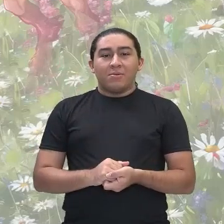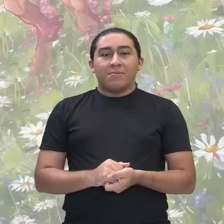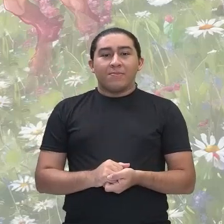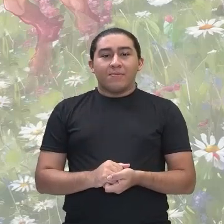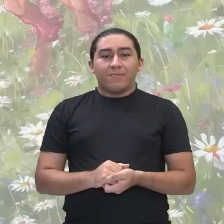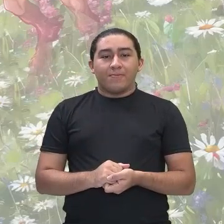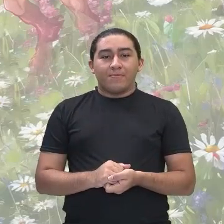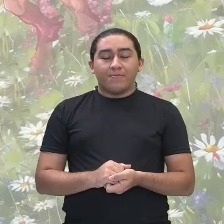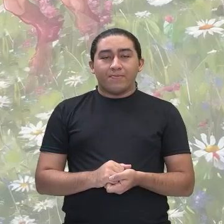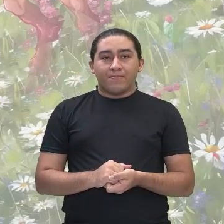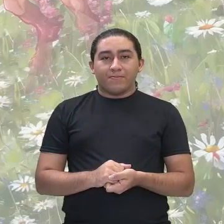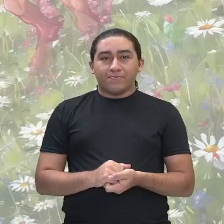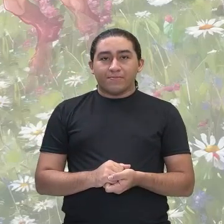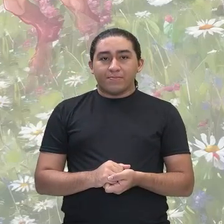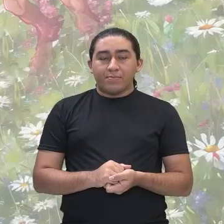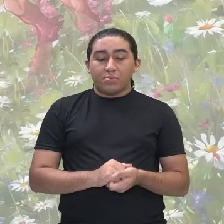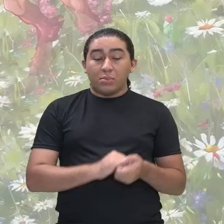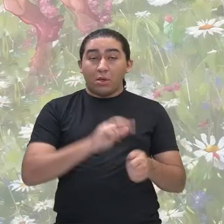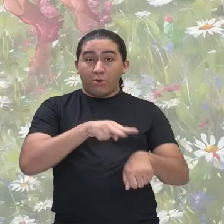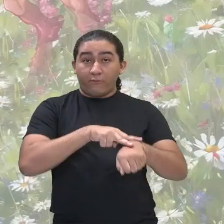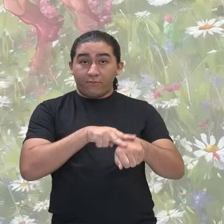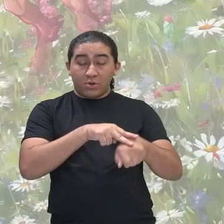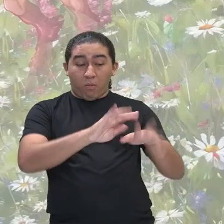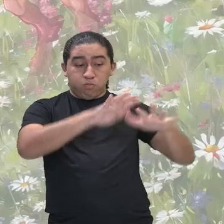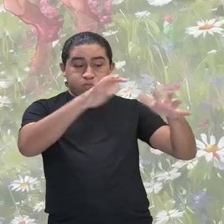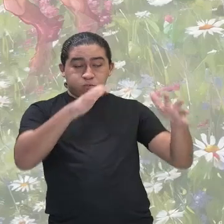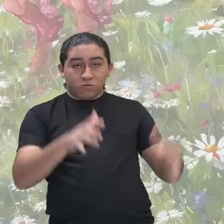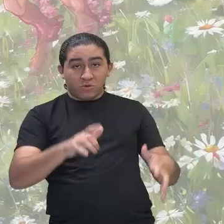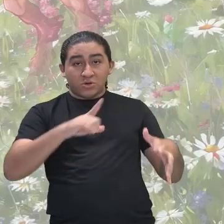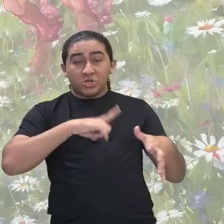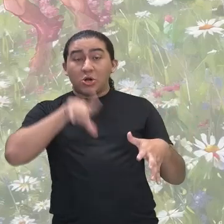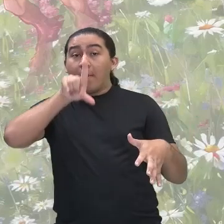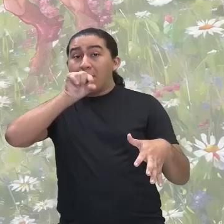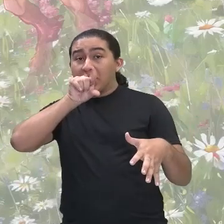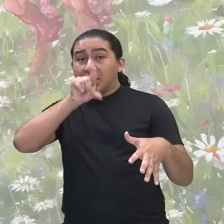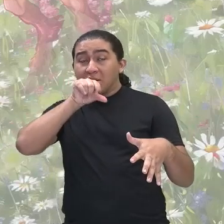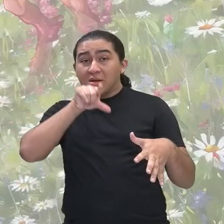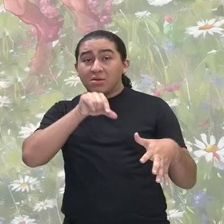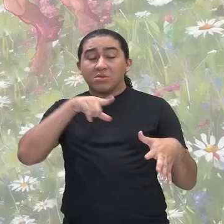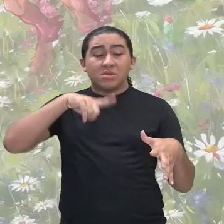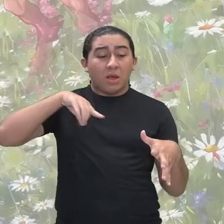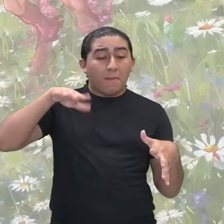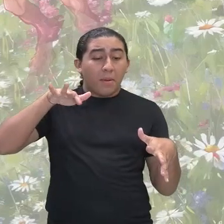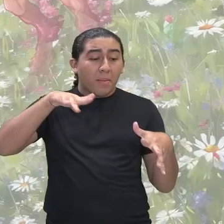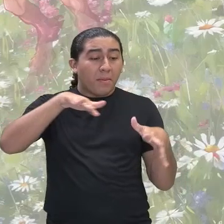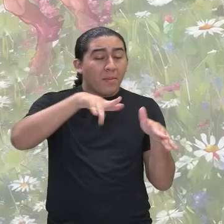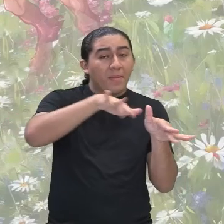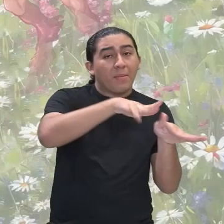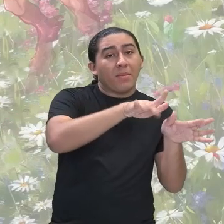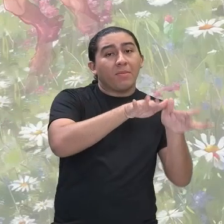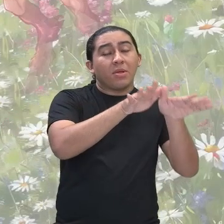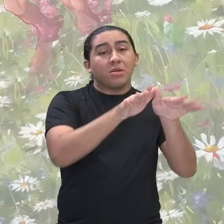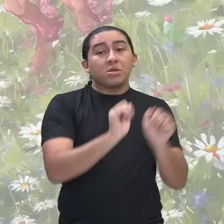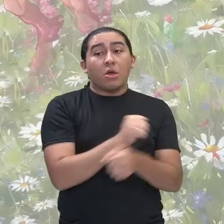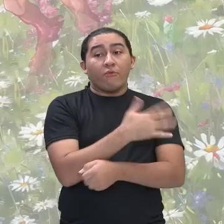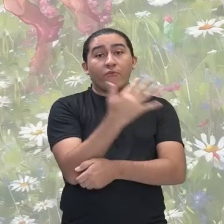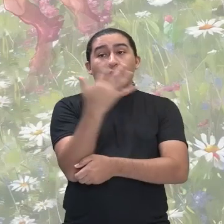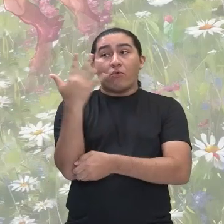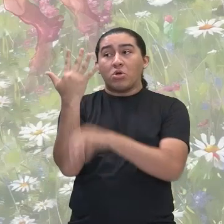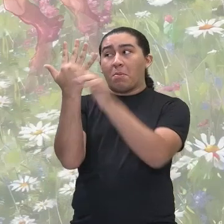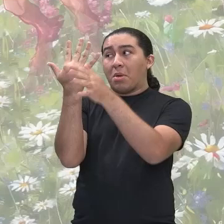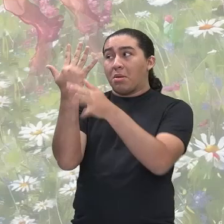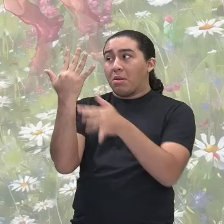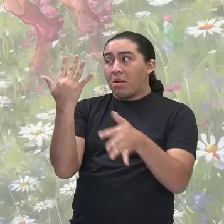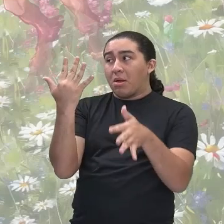Naquele arbusto o roxinol suspira, ora nas folhas a abelhinha